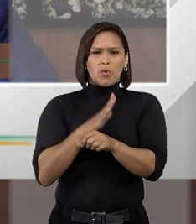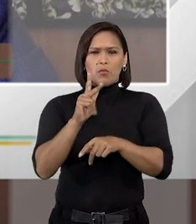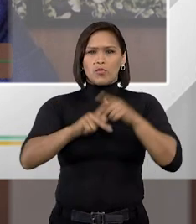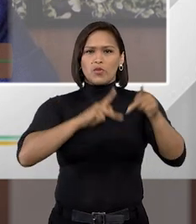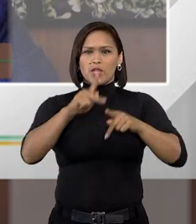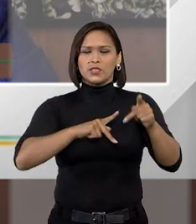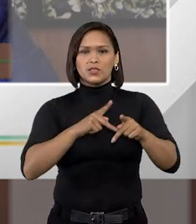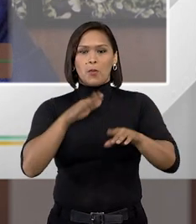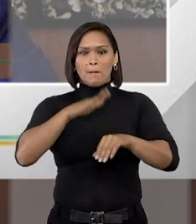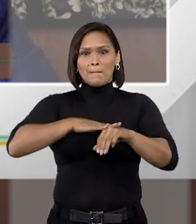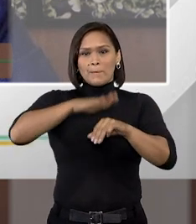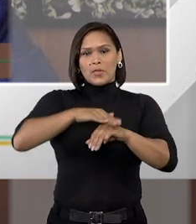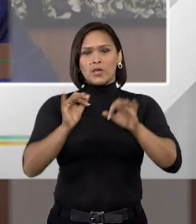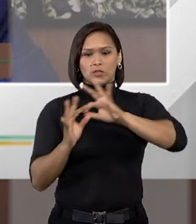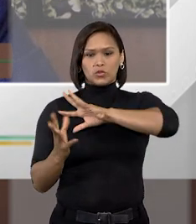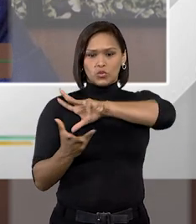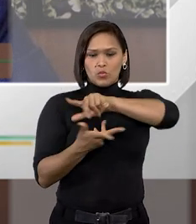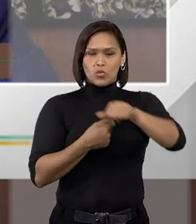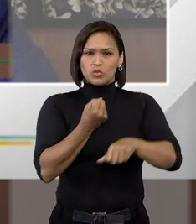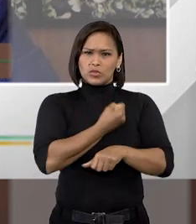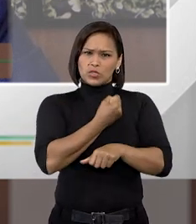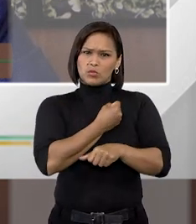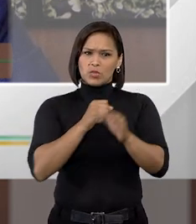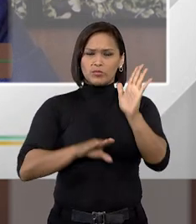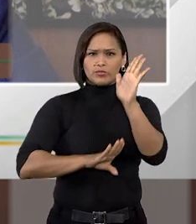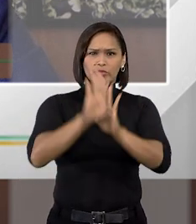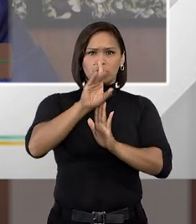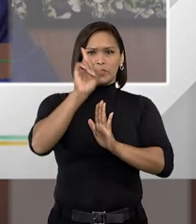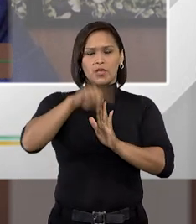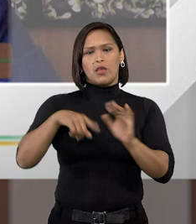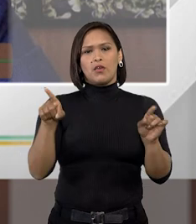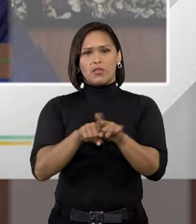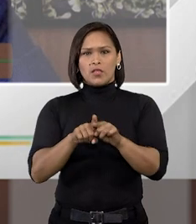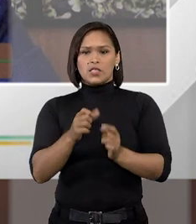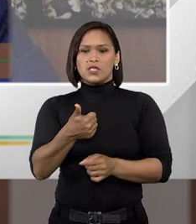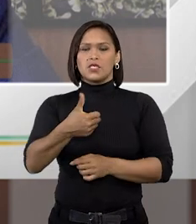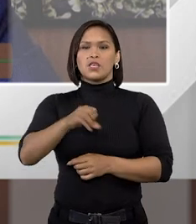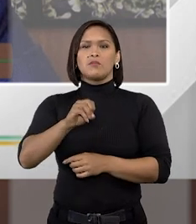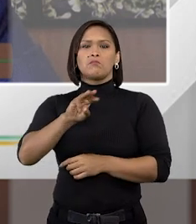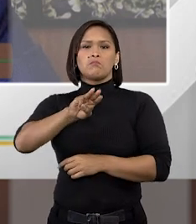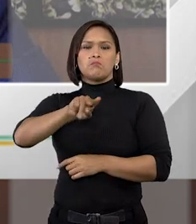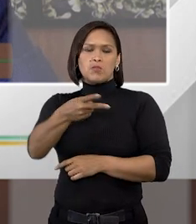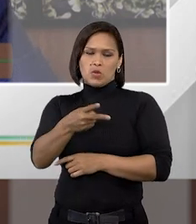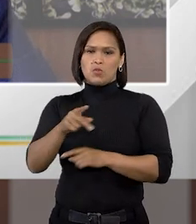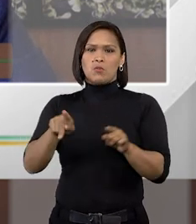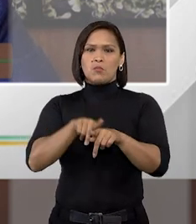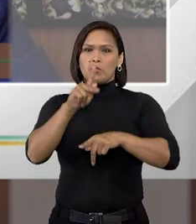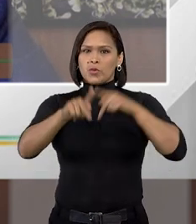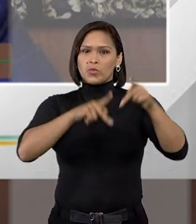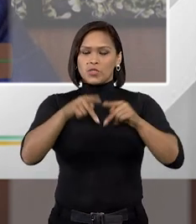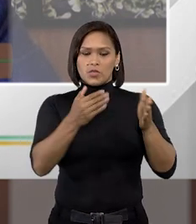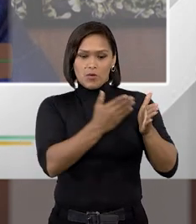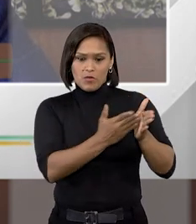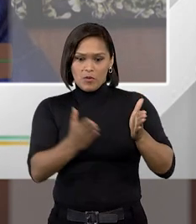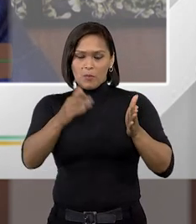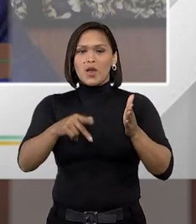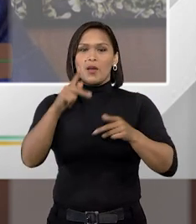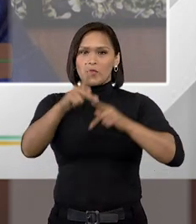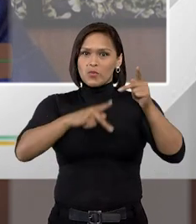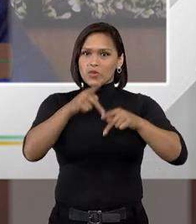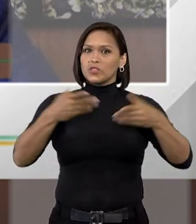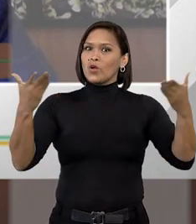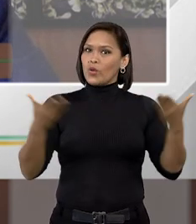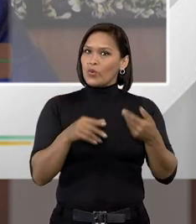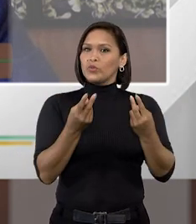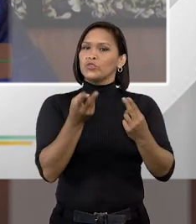populações carcerárias no mundo em números absolutos e também por 100 mil habitantes. Grande parte da população brasileira